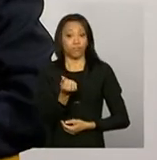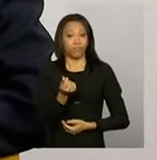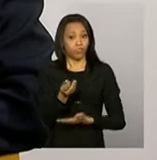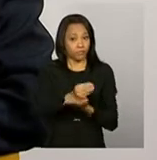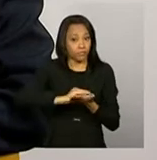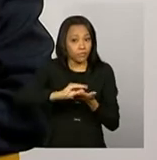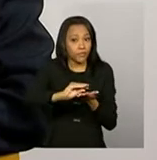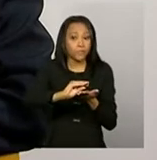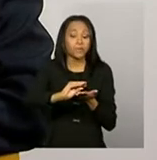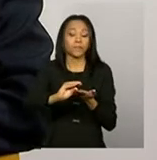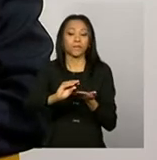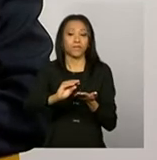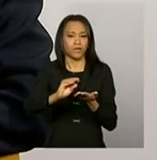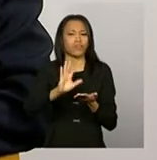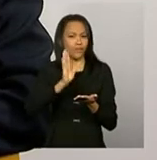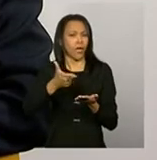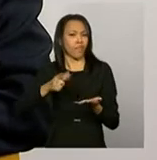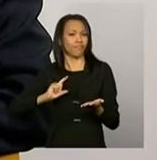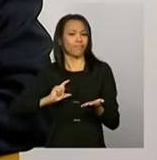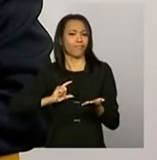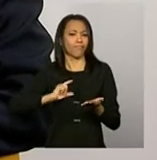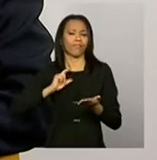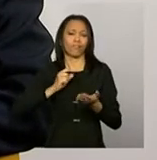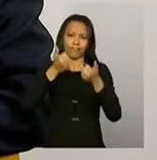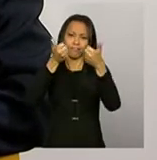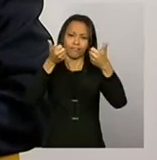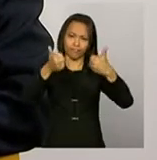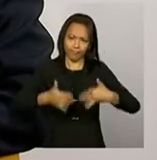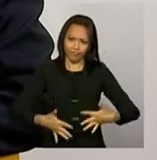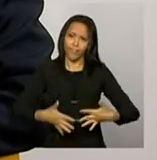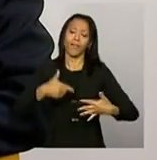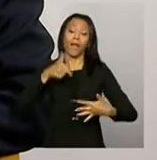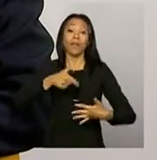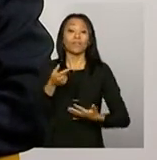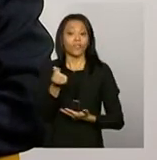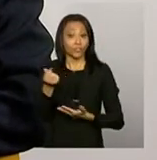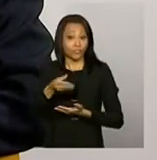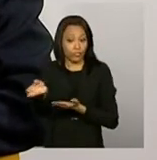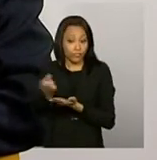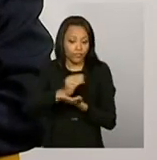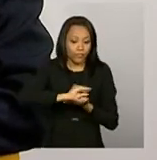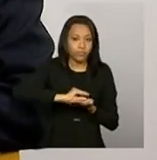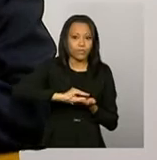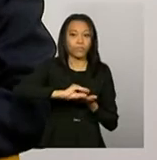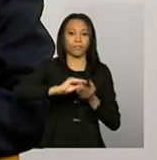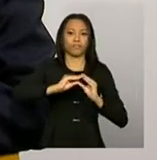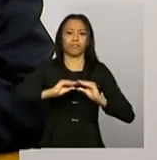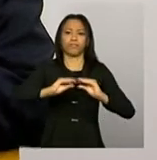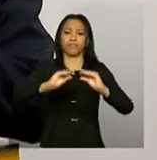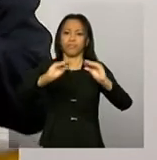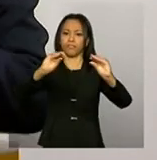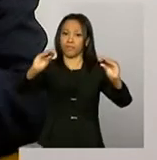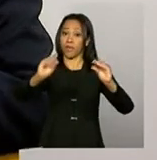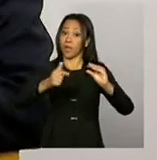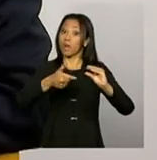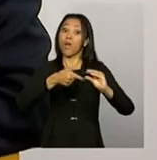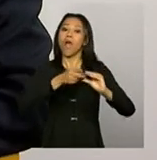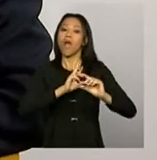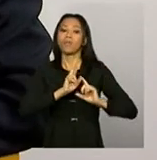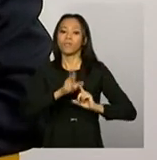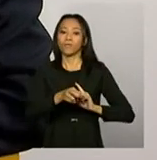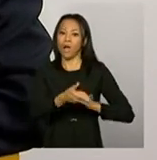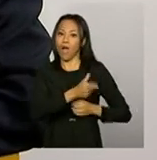nós já foi falado, como já foi falado, são recursos que são repassados com base nos resultados